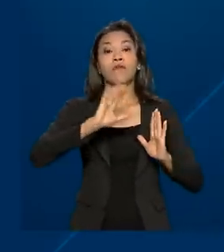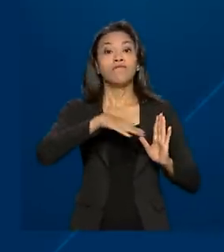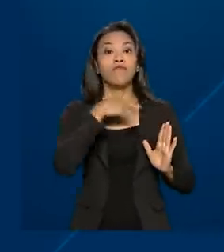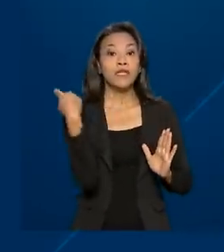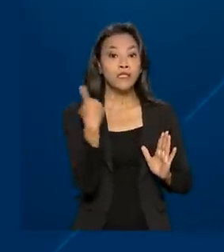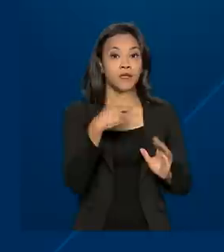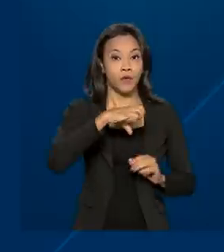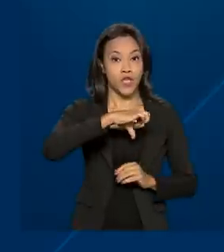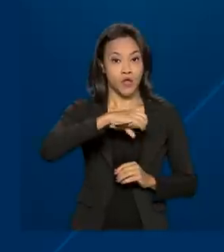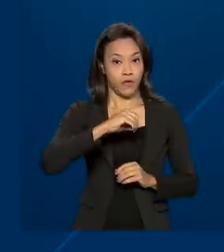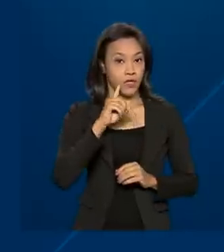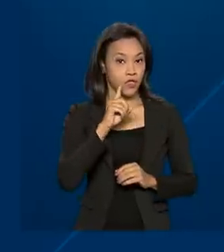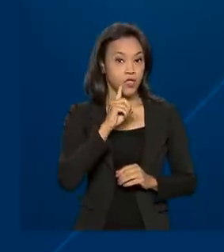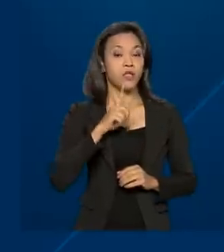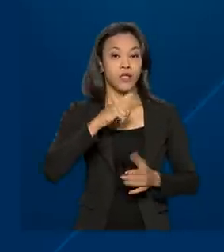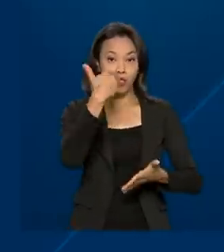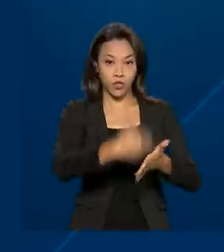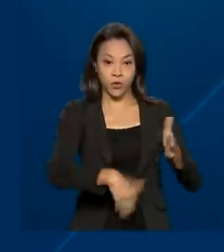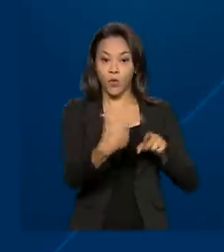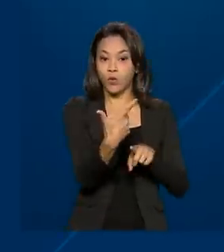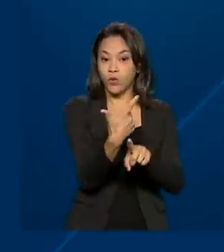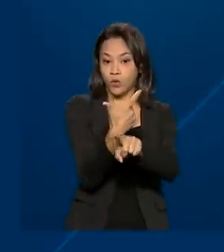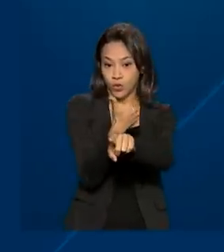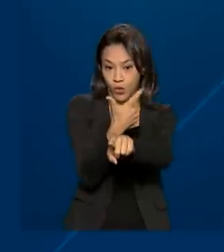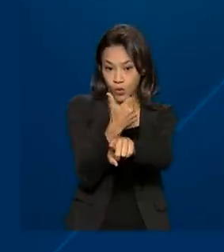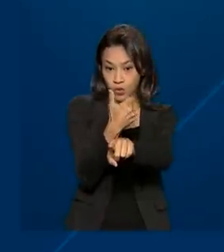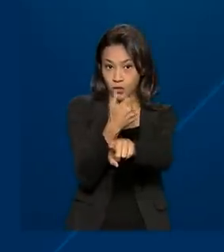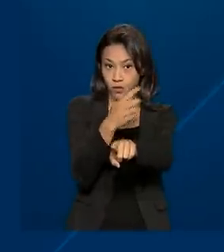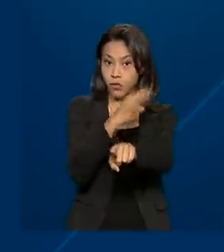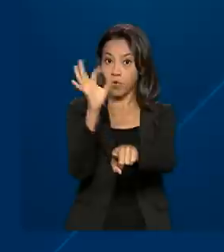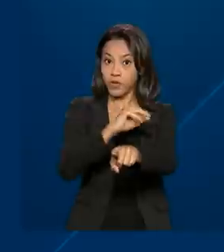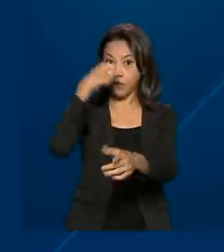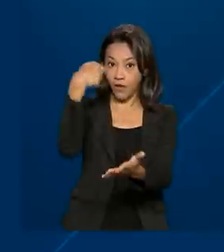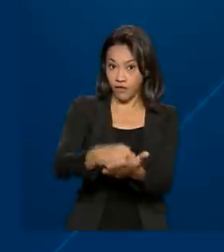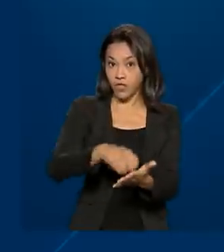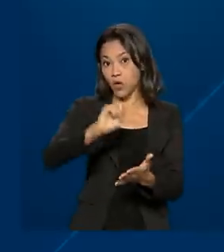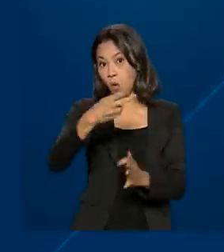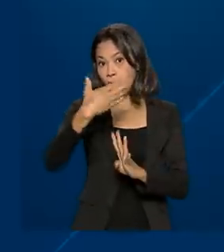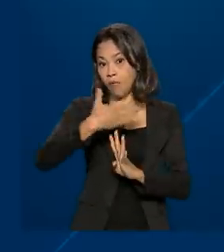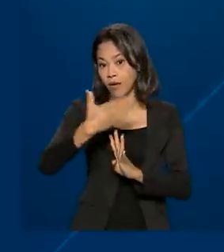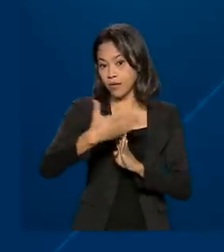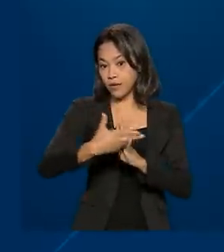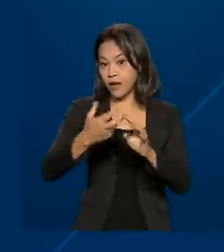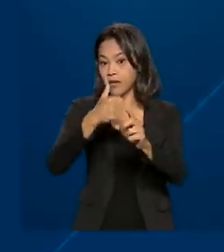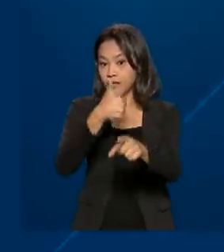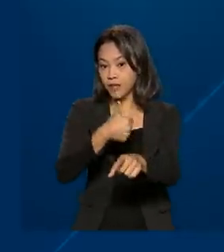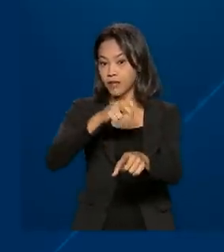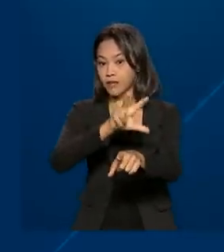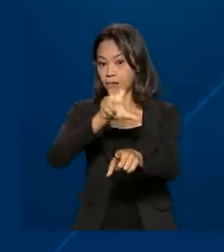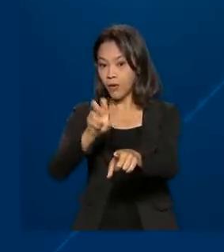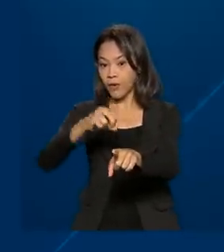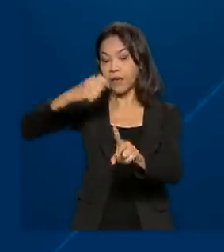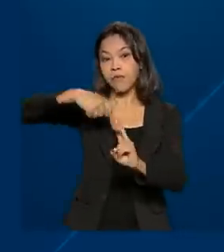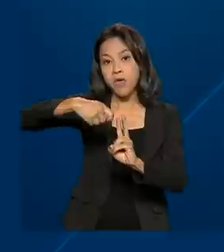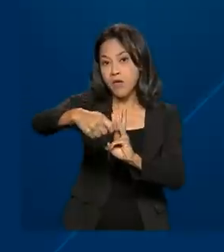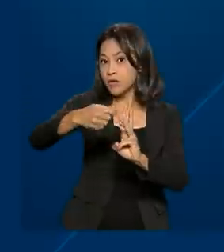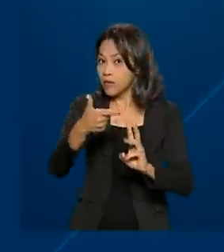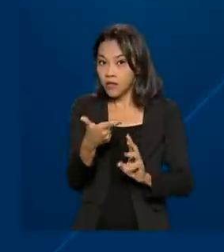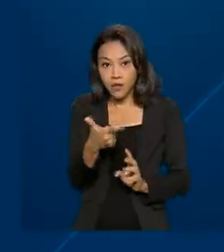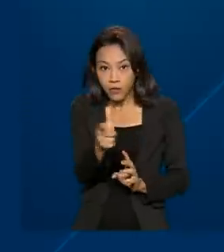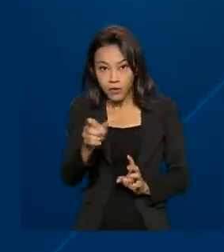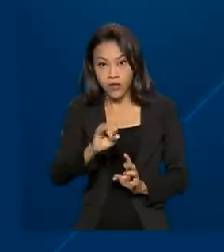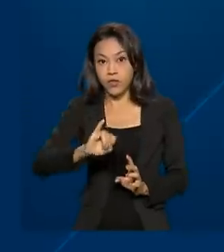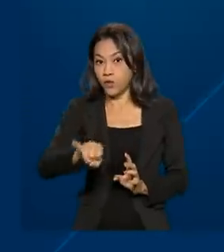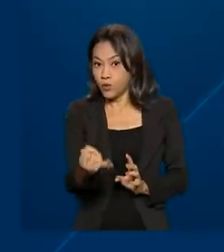podem ter desconto de 12% no pagamento à vista ou parcelar o débito em 150 meses sem cobrança de juros